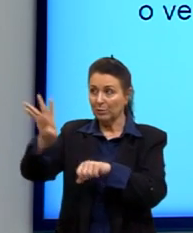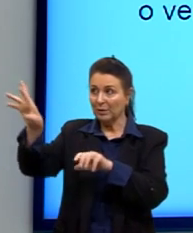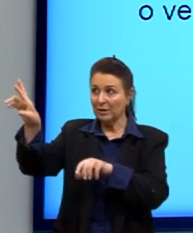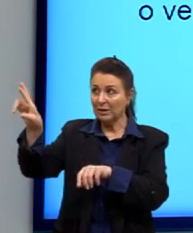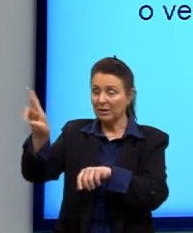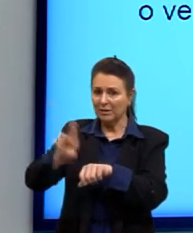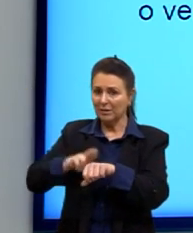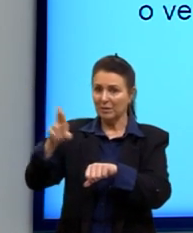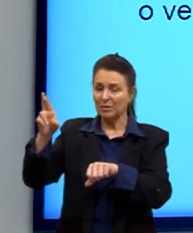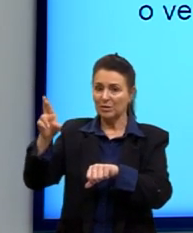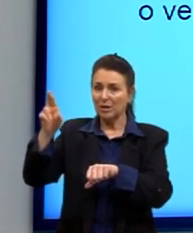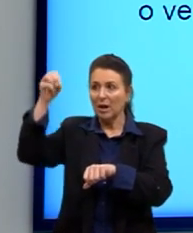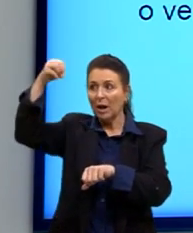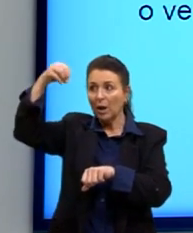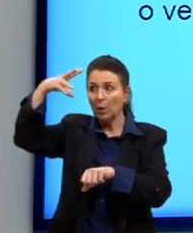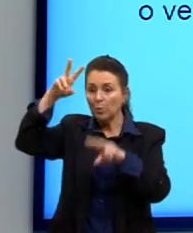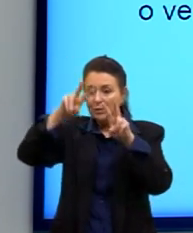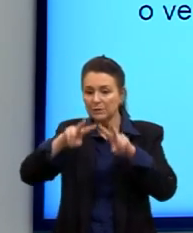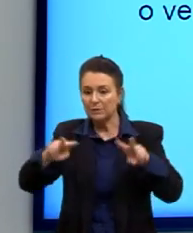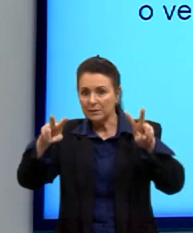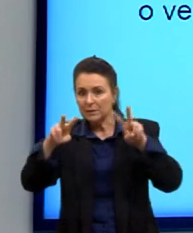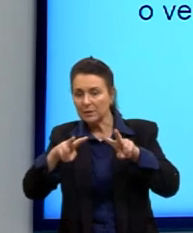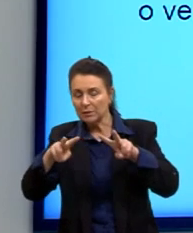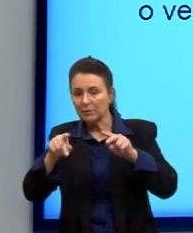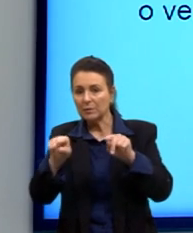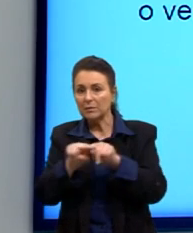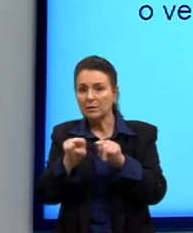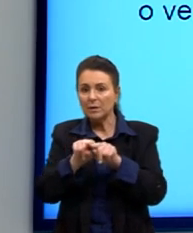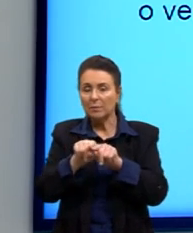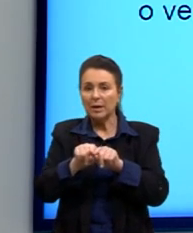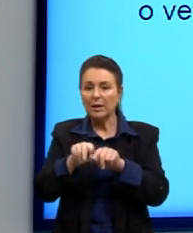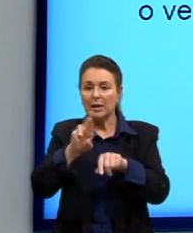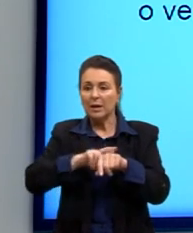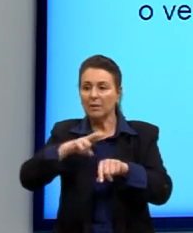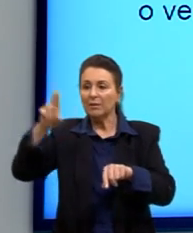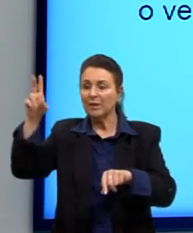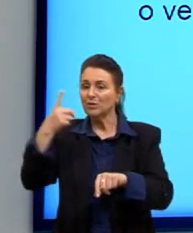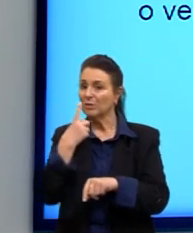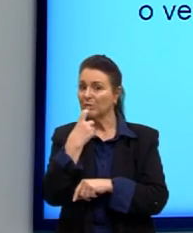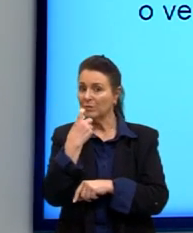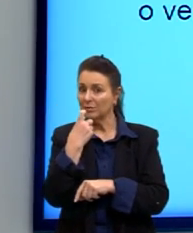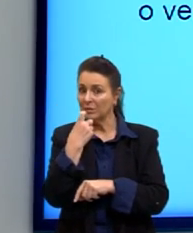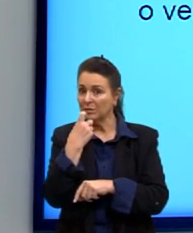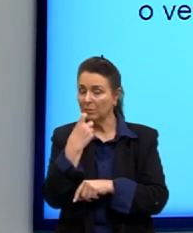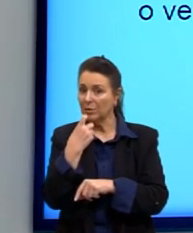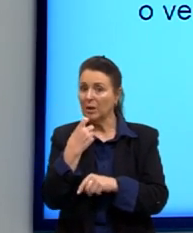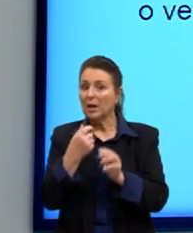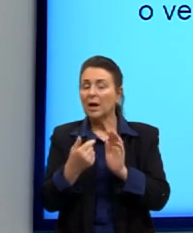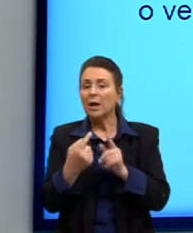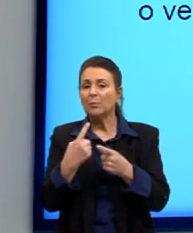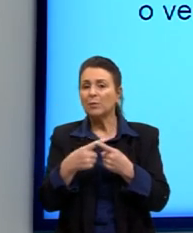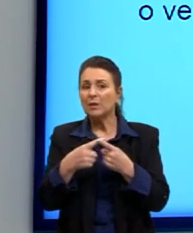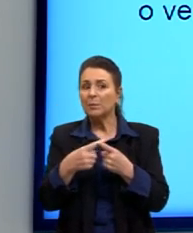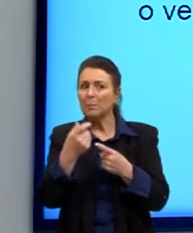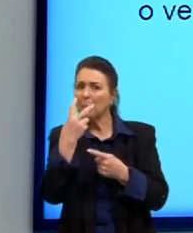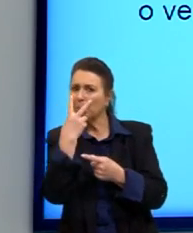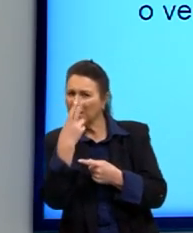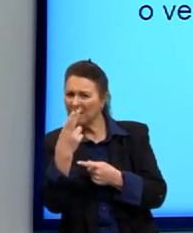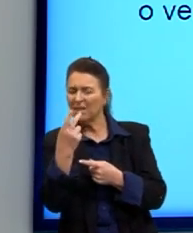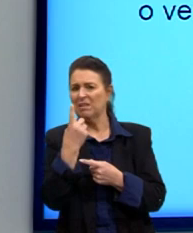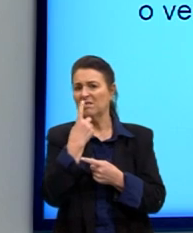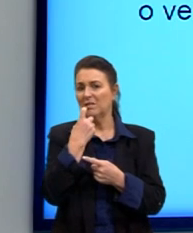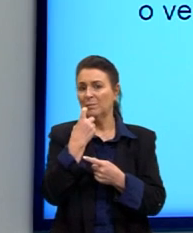visível que nele incide, mas reflete o vermelho, isso quer dizer que ele vai aparentar como vermelho. E ele está